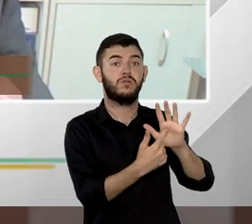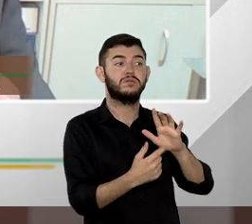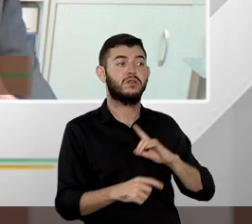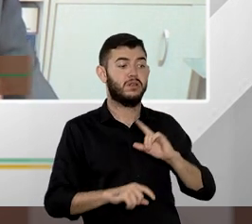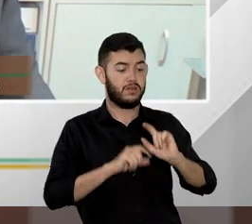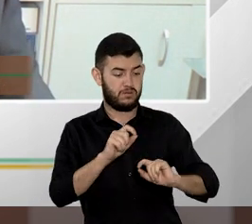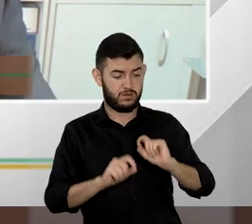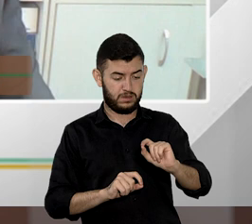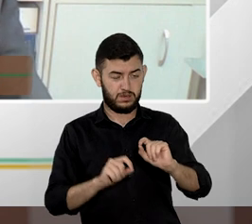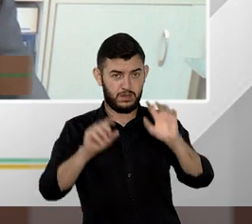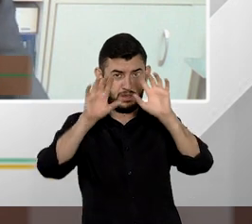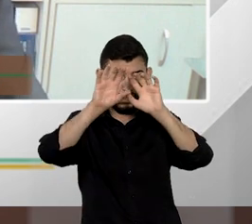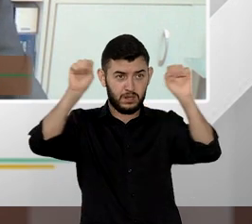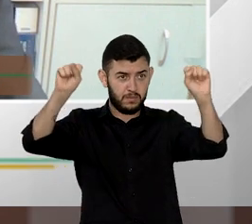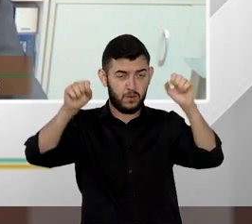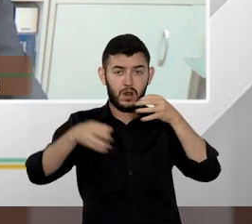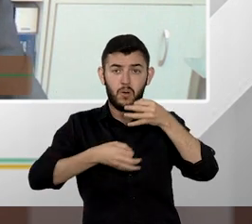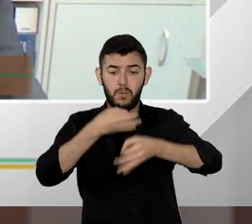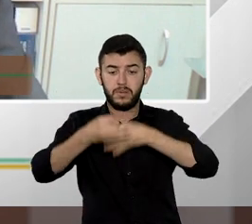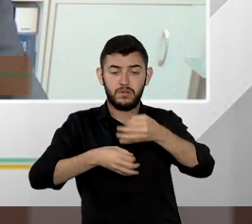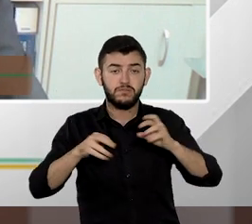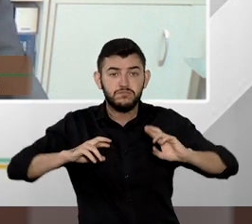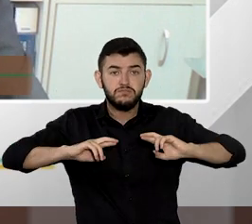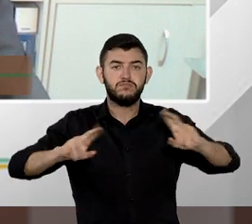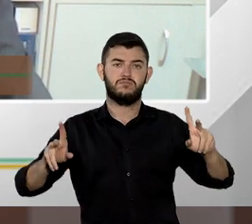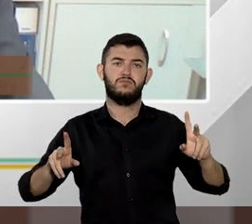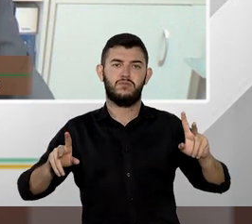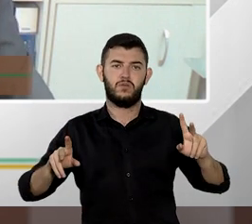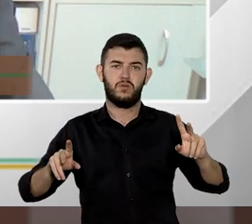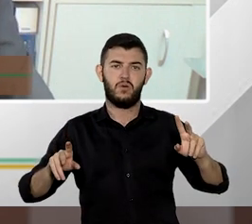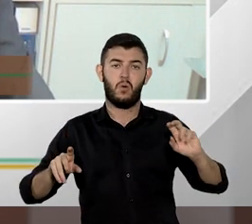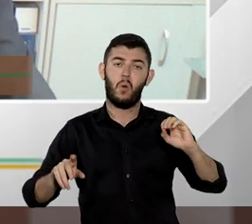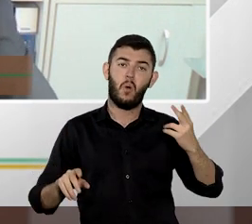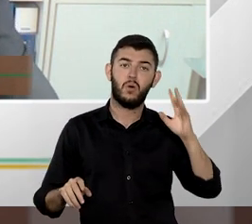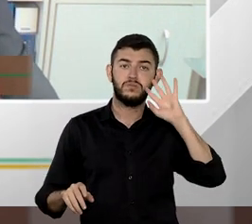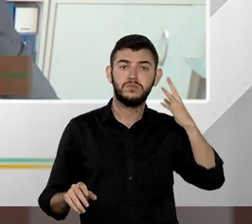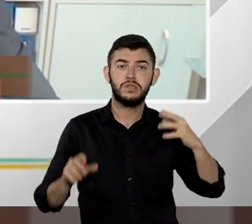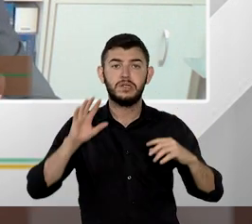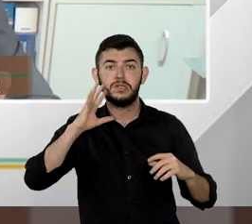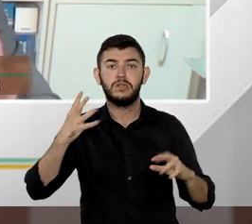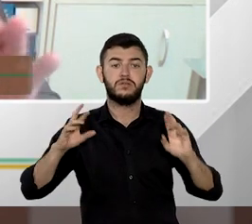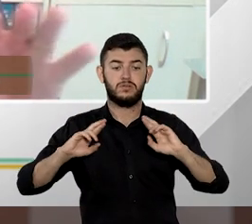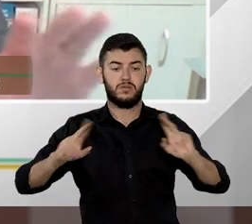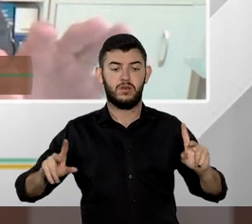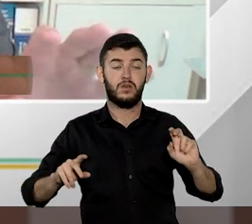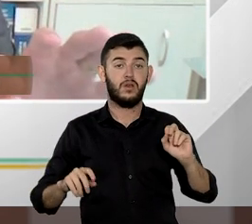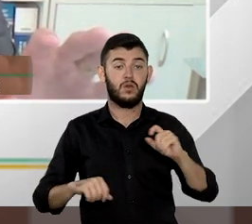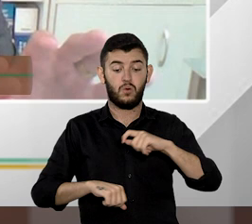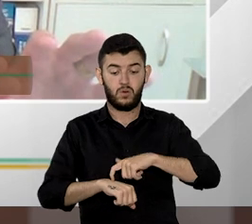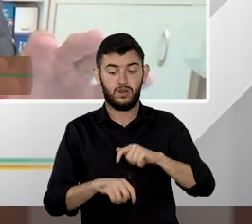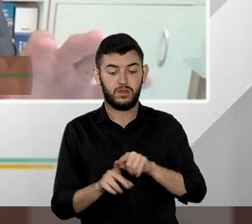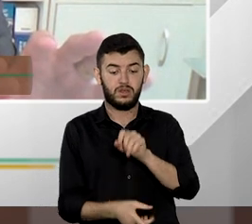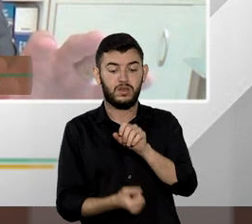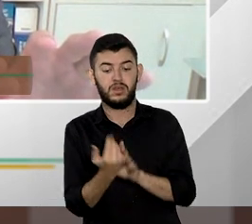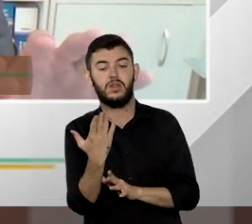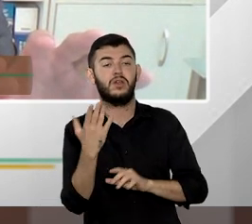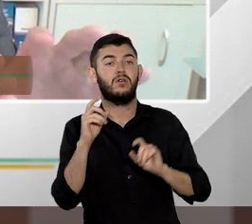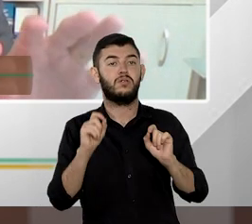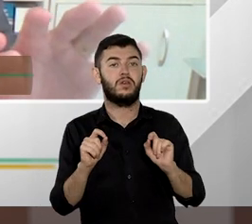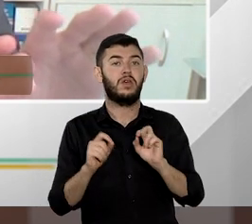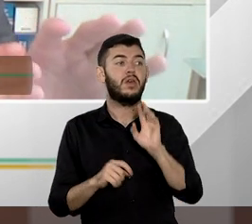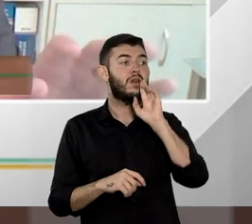que haja uma presunção de relevância sempre que a gente tiver um incidente de formação de precedente na origem